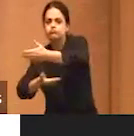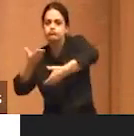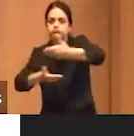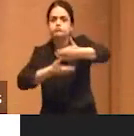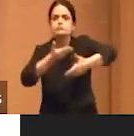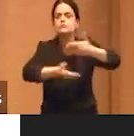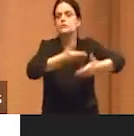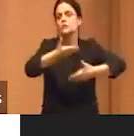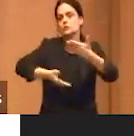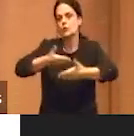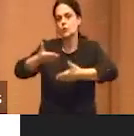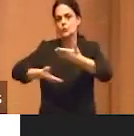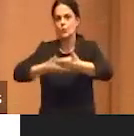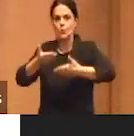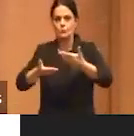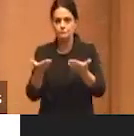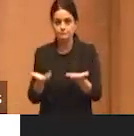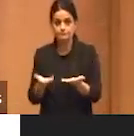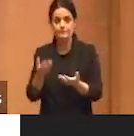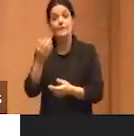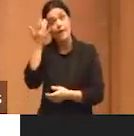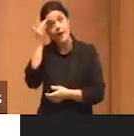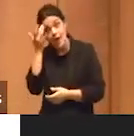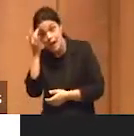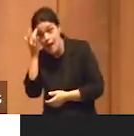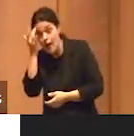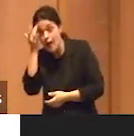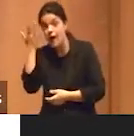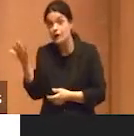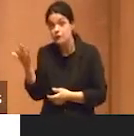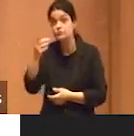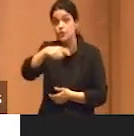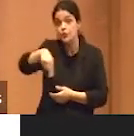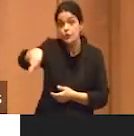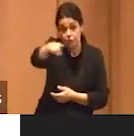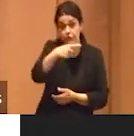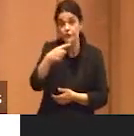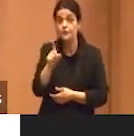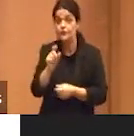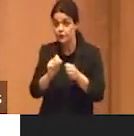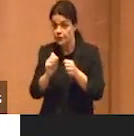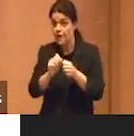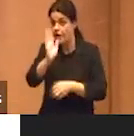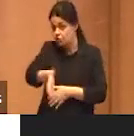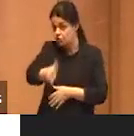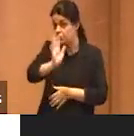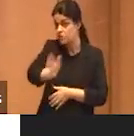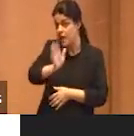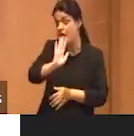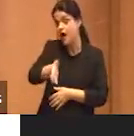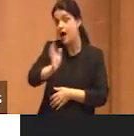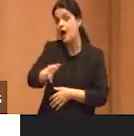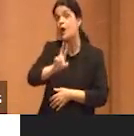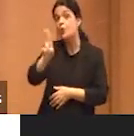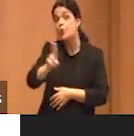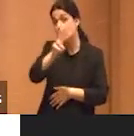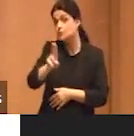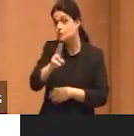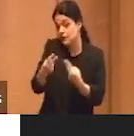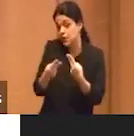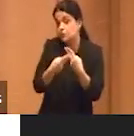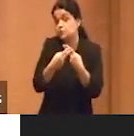organizações e os cidadãos. Eu acho que isso é o que vocês fazem a partir da rede SUS,